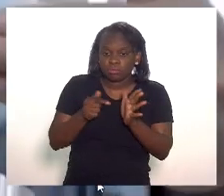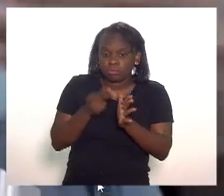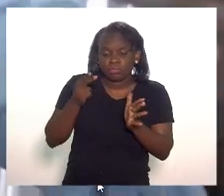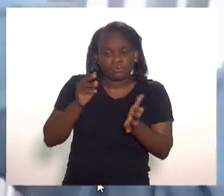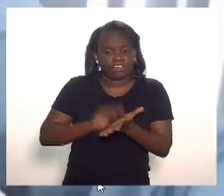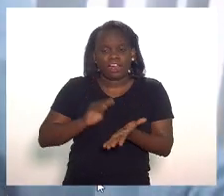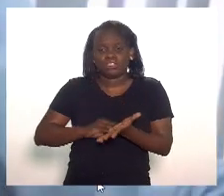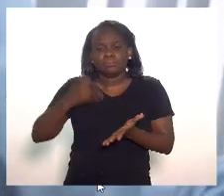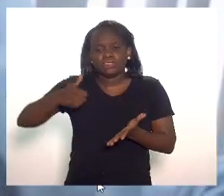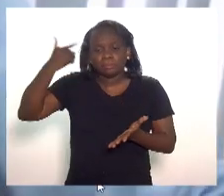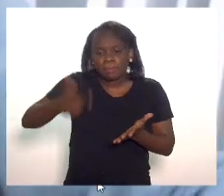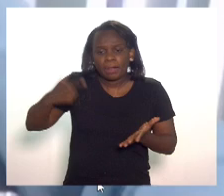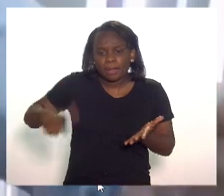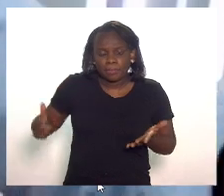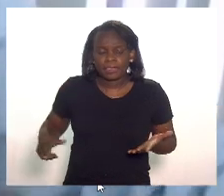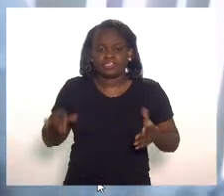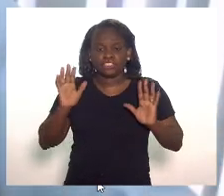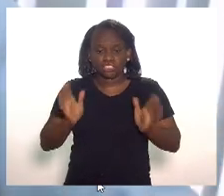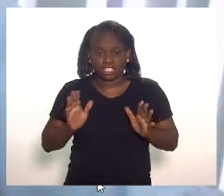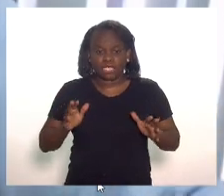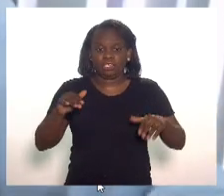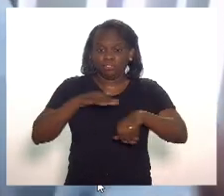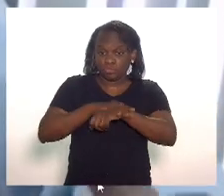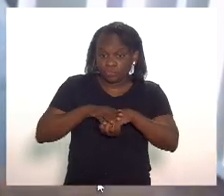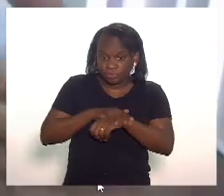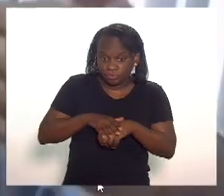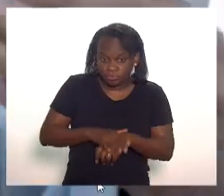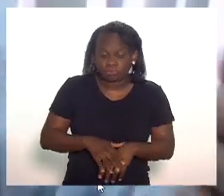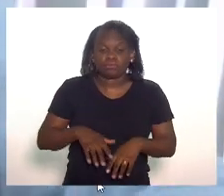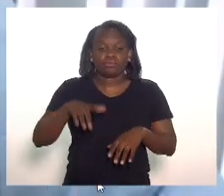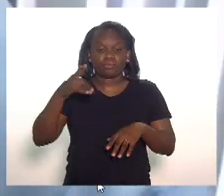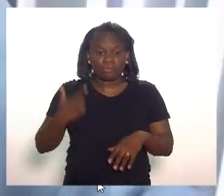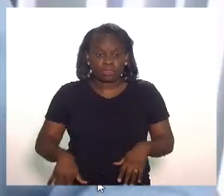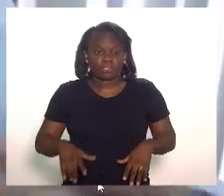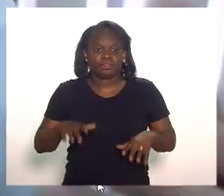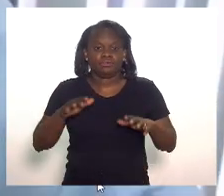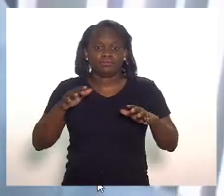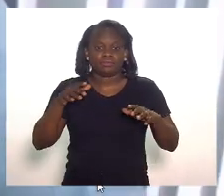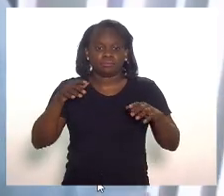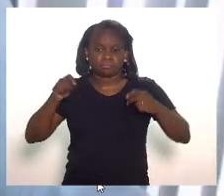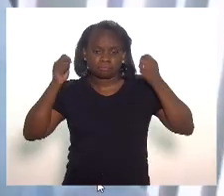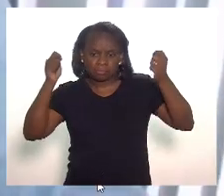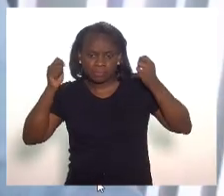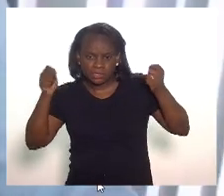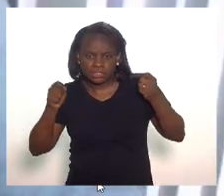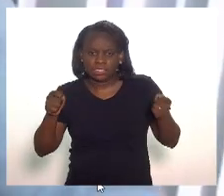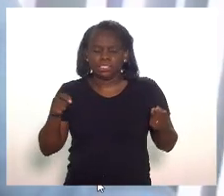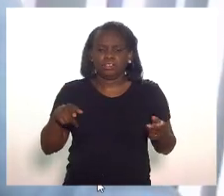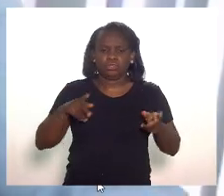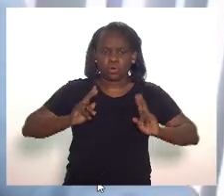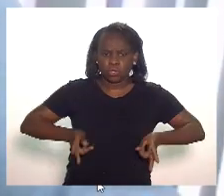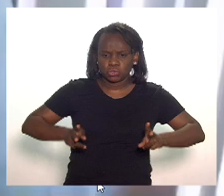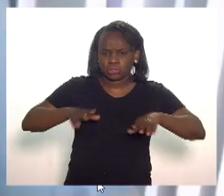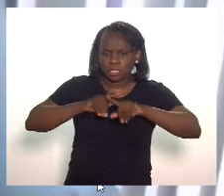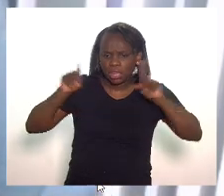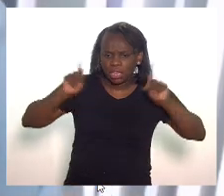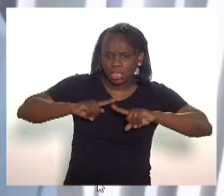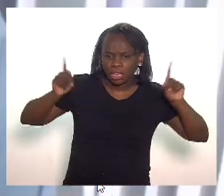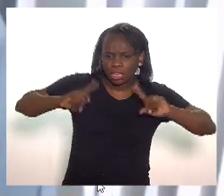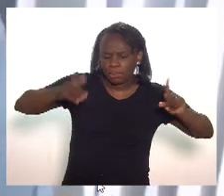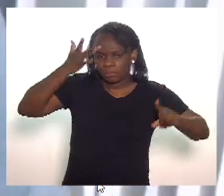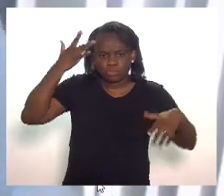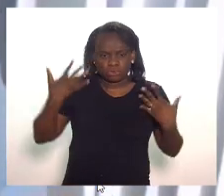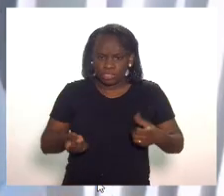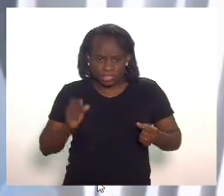recebeu se conversou mas se as manifestações se os protestos se o inconformismo